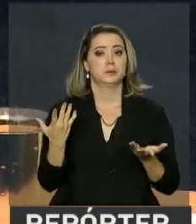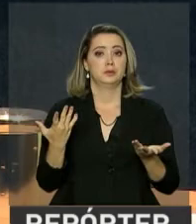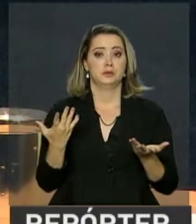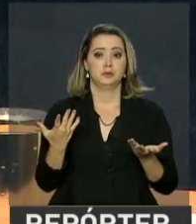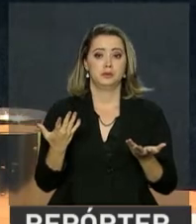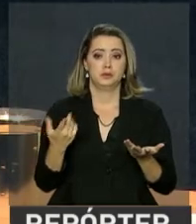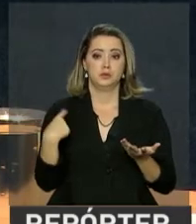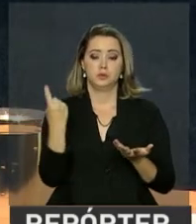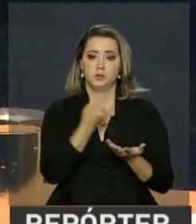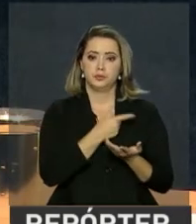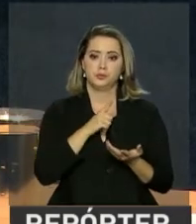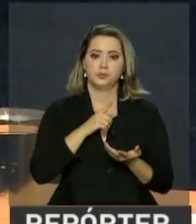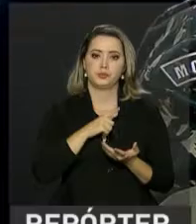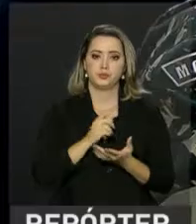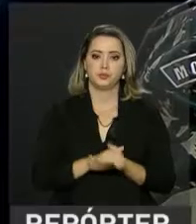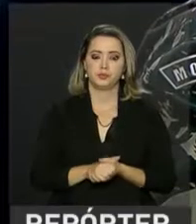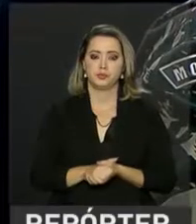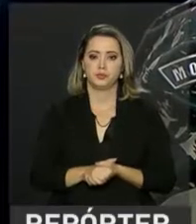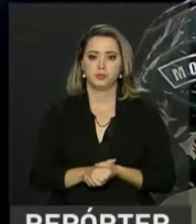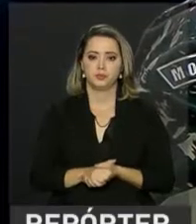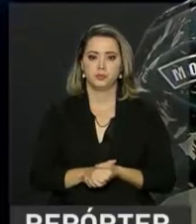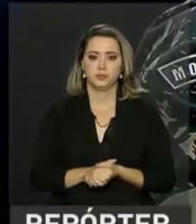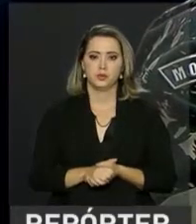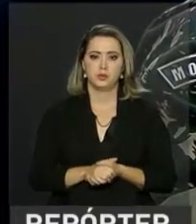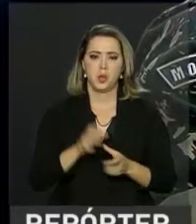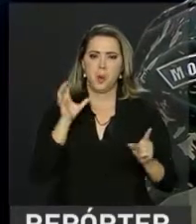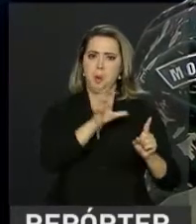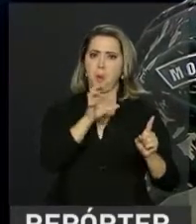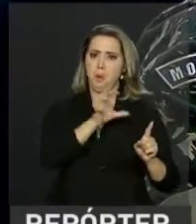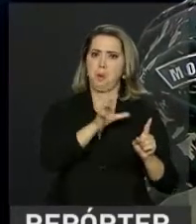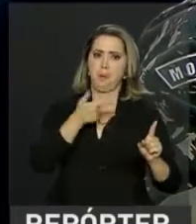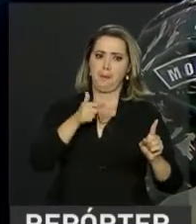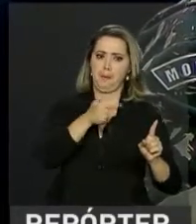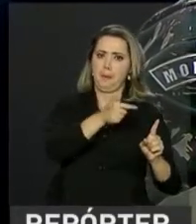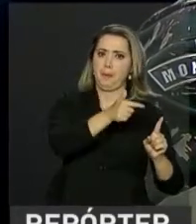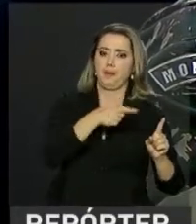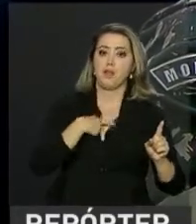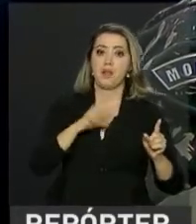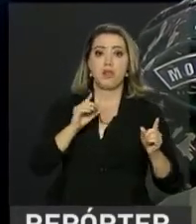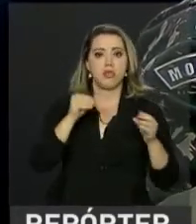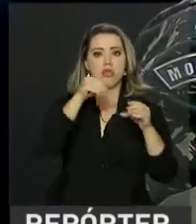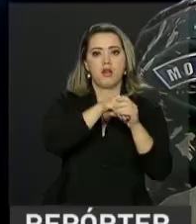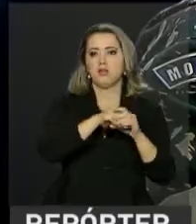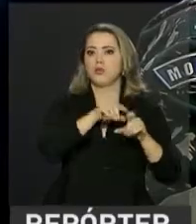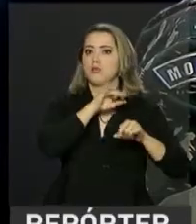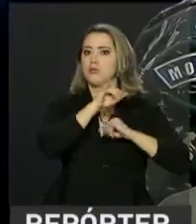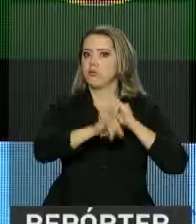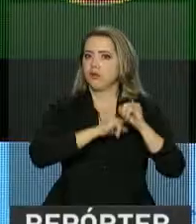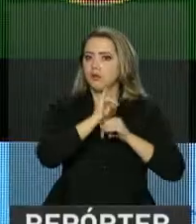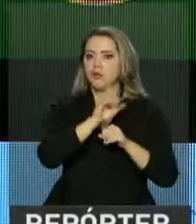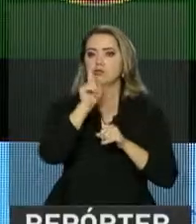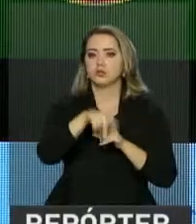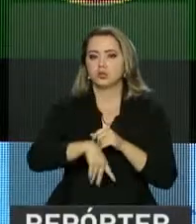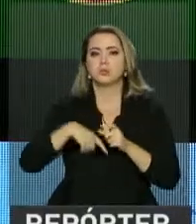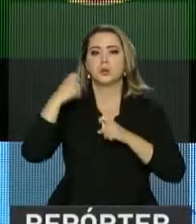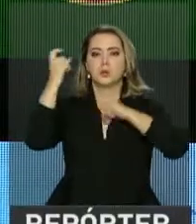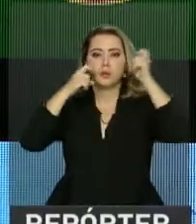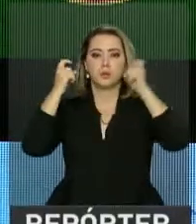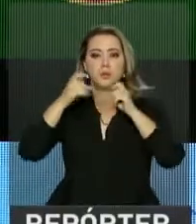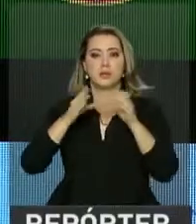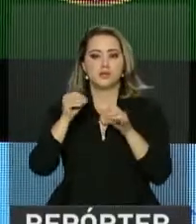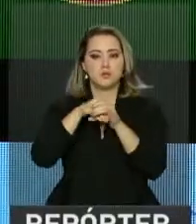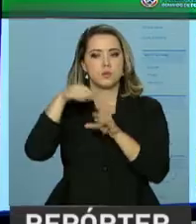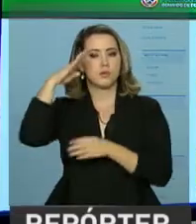que todos nós temos. As ameaças digitais também são uma preocupação das Forças Armadas do país. O Exército